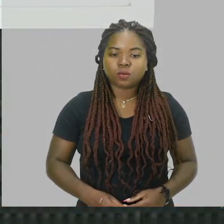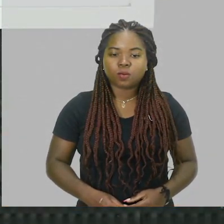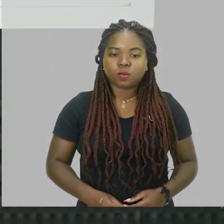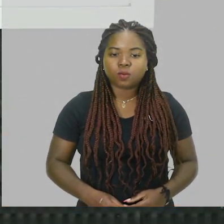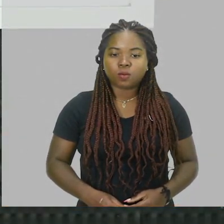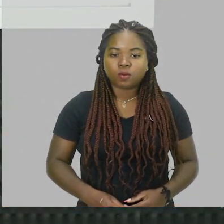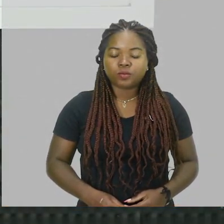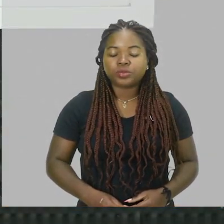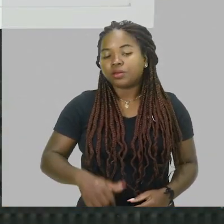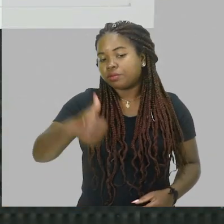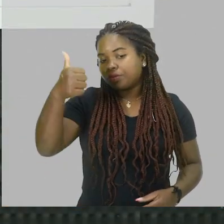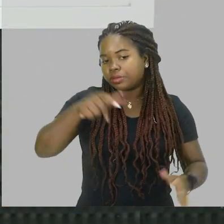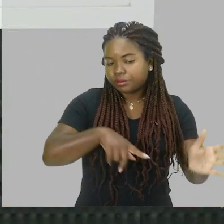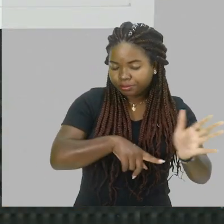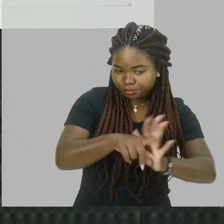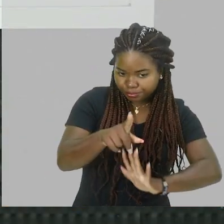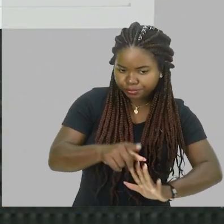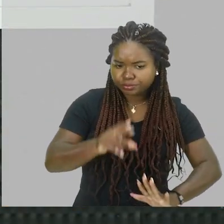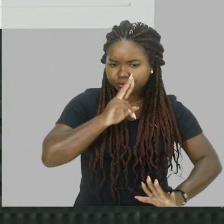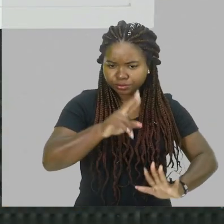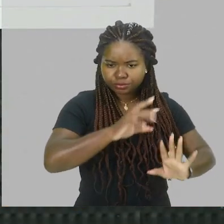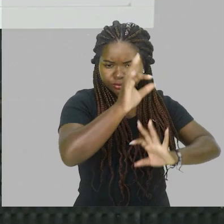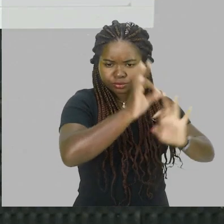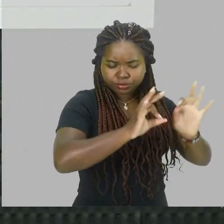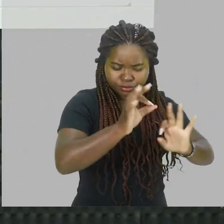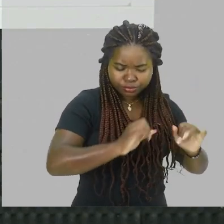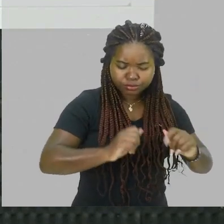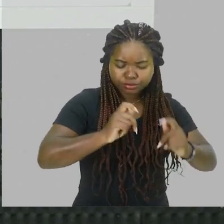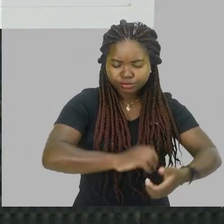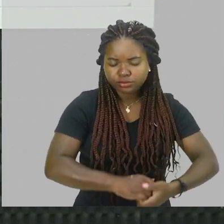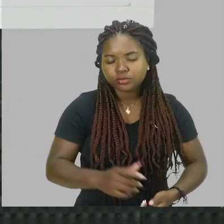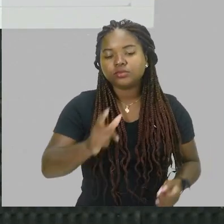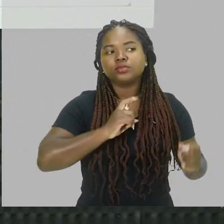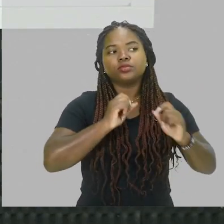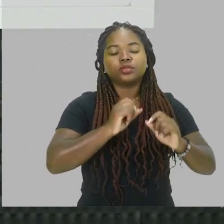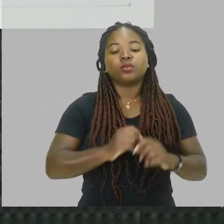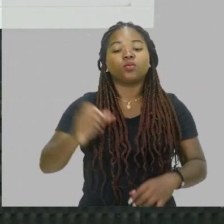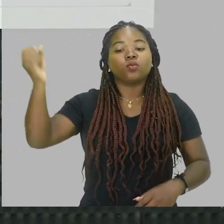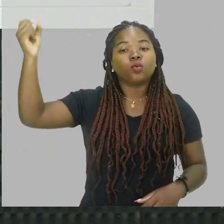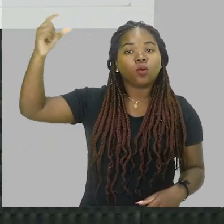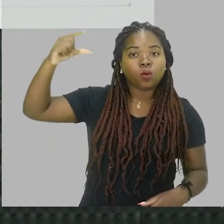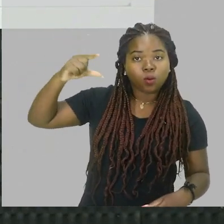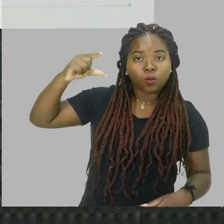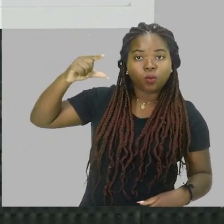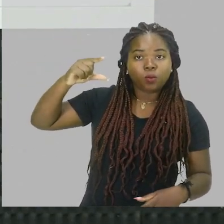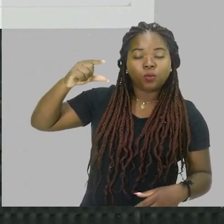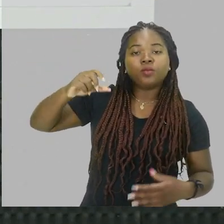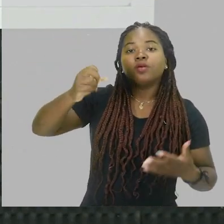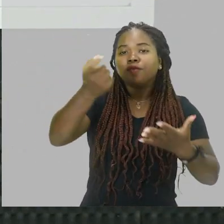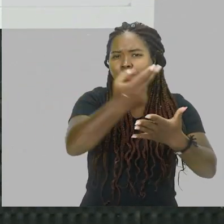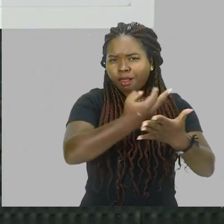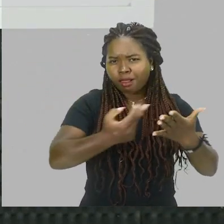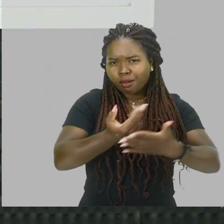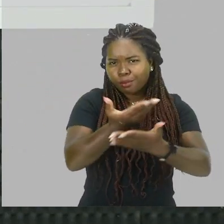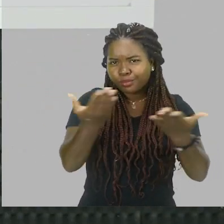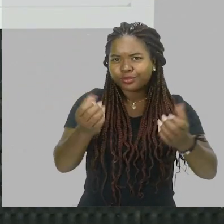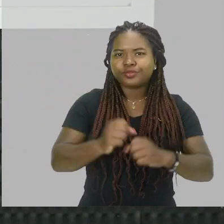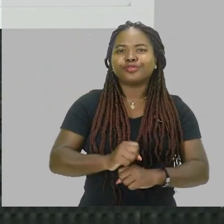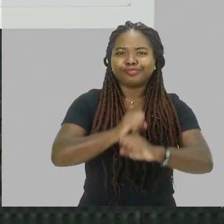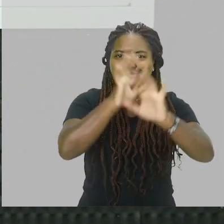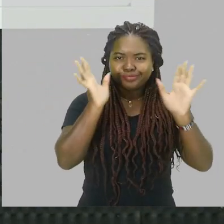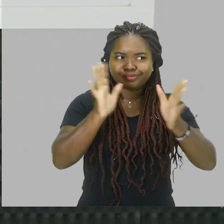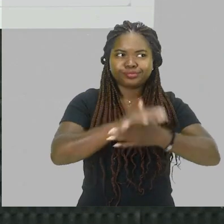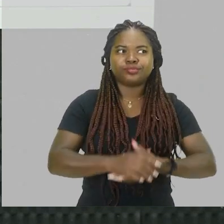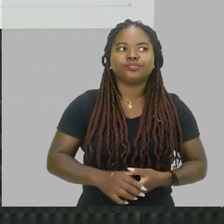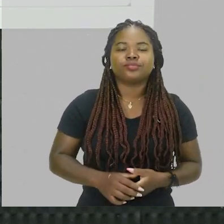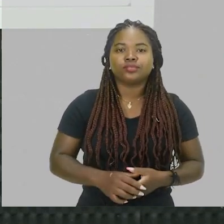Então a questão 1, né? Bom, então nós temos aqui o Sol, vou fazer aqui a figura,